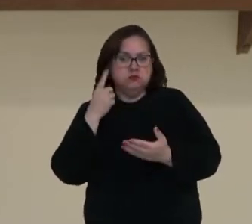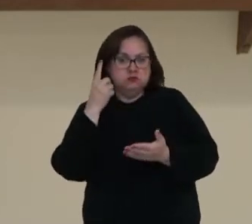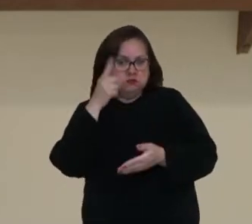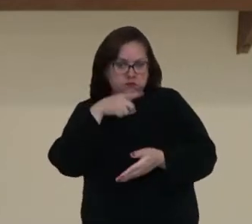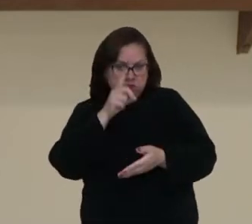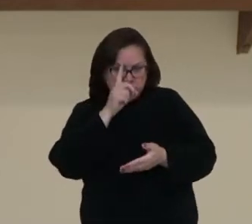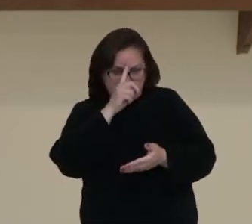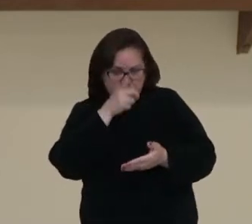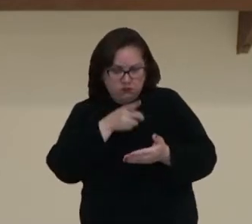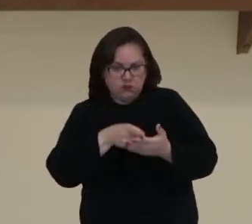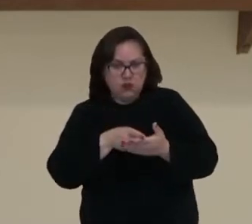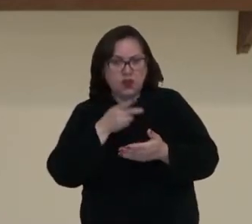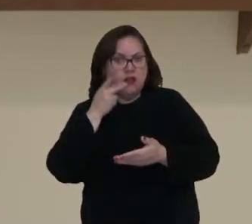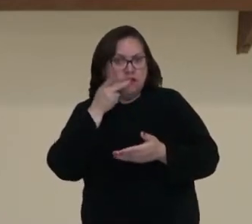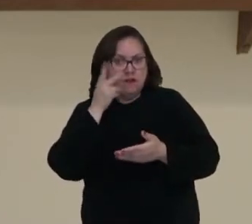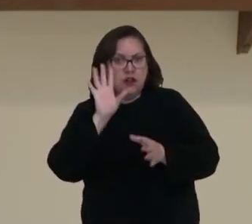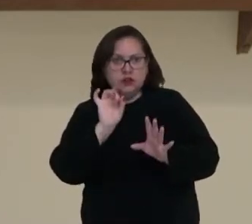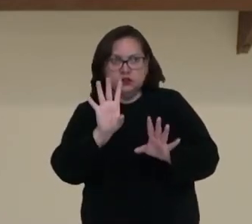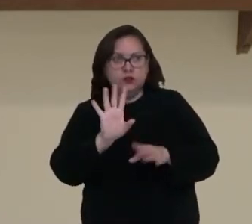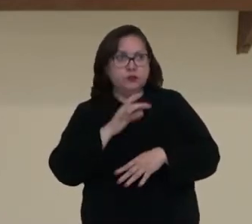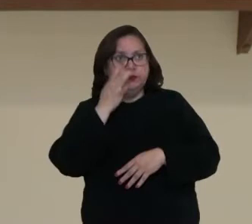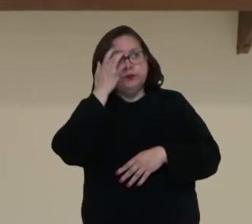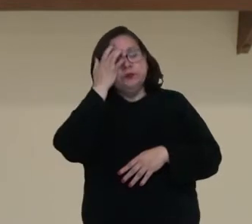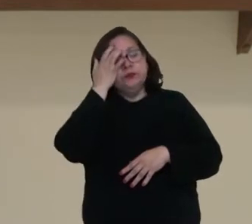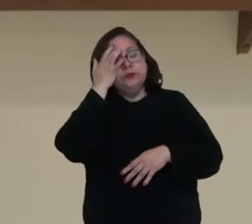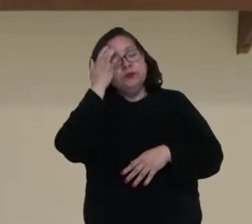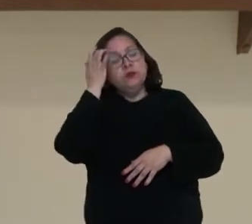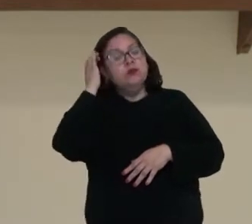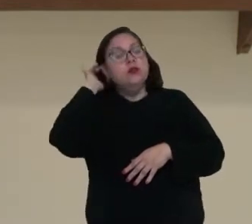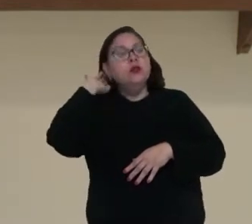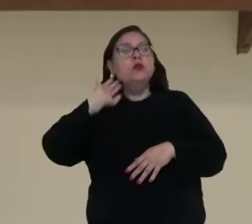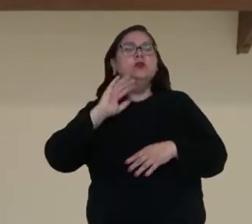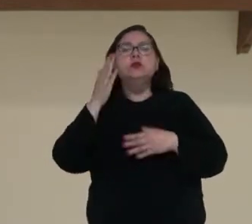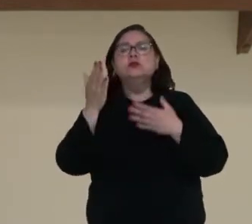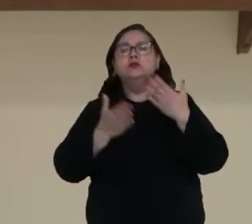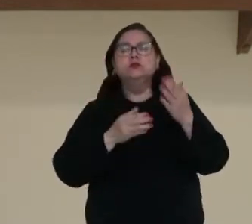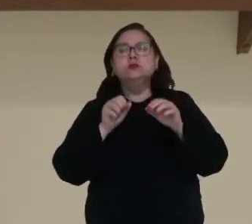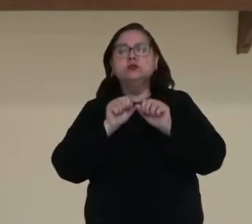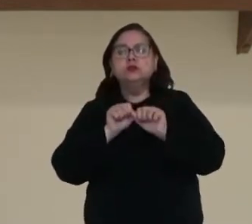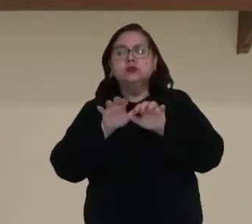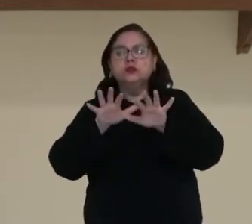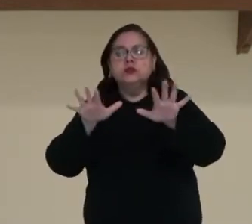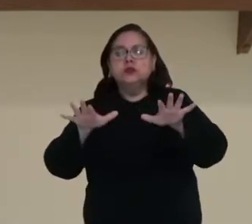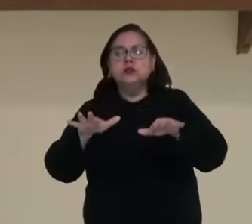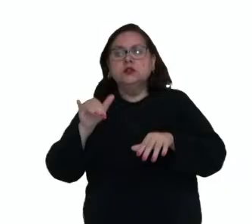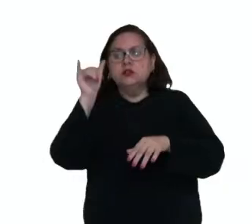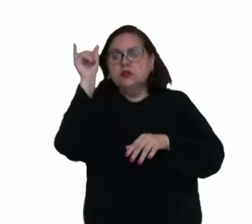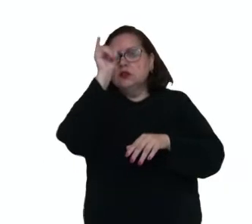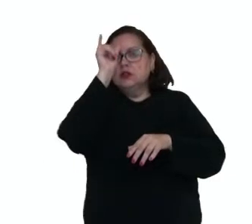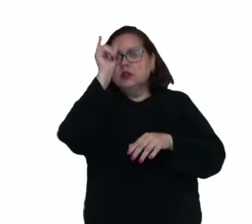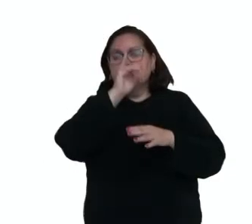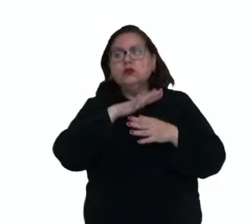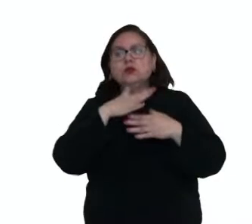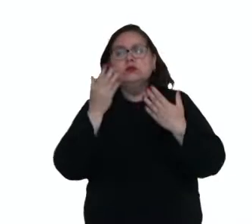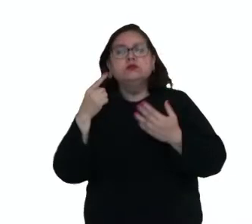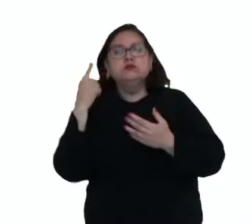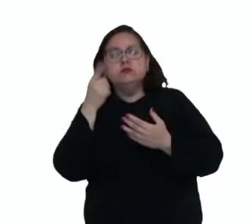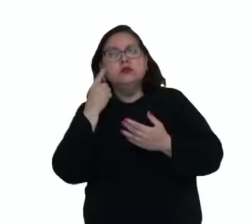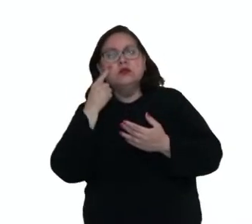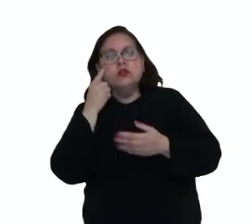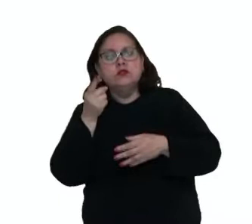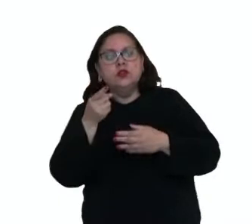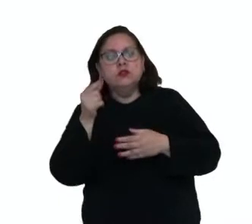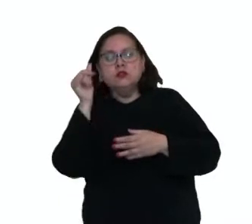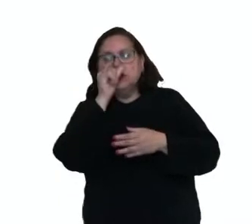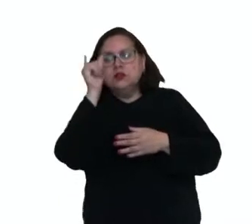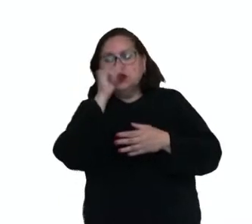através, né, da fala. Bom, com relação ao expansionismo italiano, a gente vai ver que